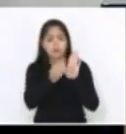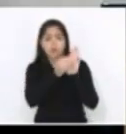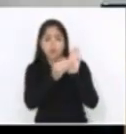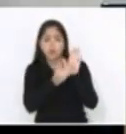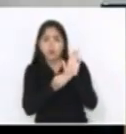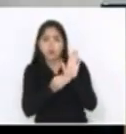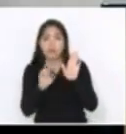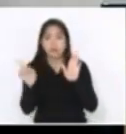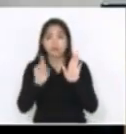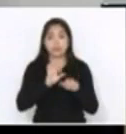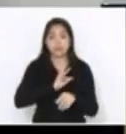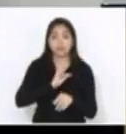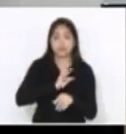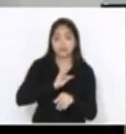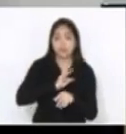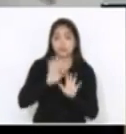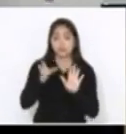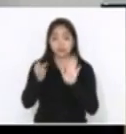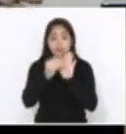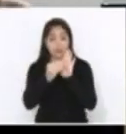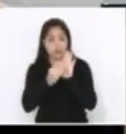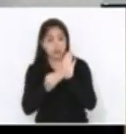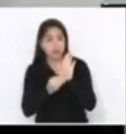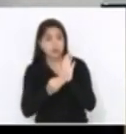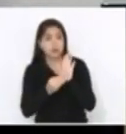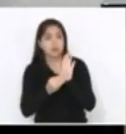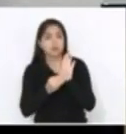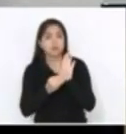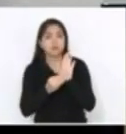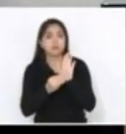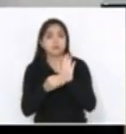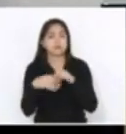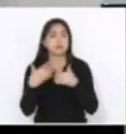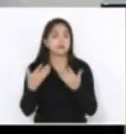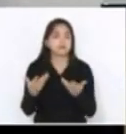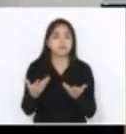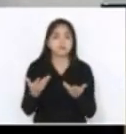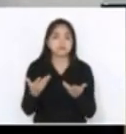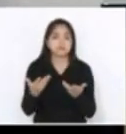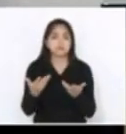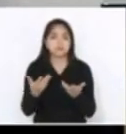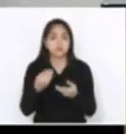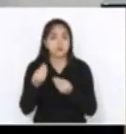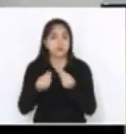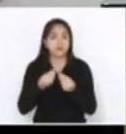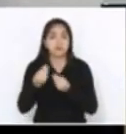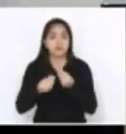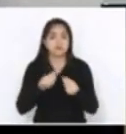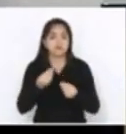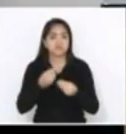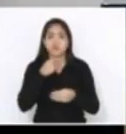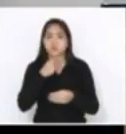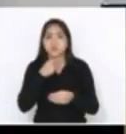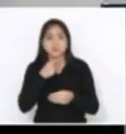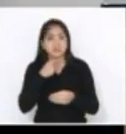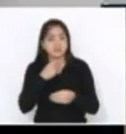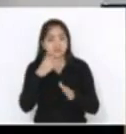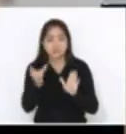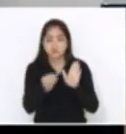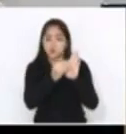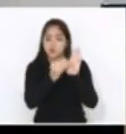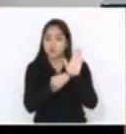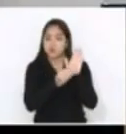não, não, os técnicos da SDR já incluíram e esses são os... Ou seja, não tinha como você fazer nenhuma inclusão